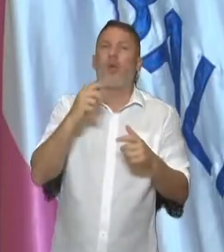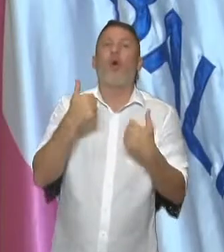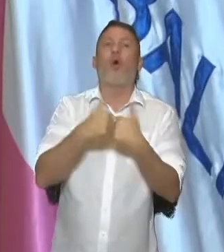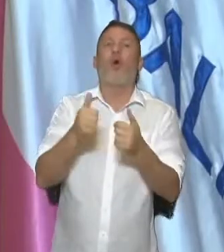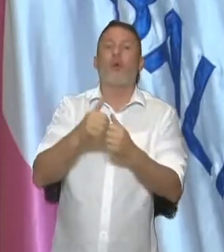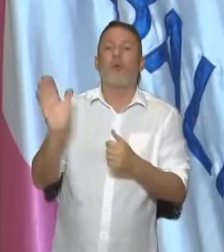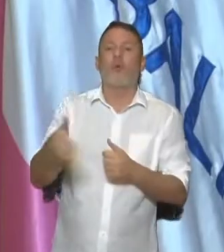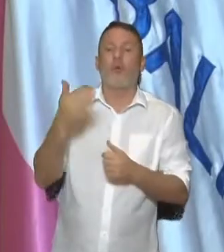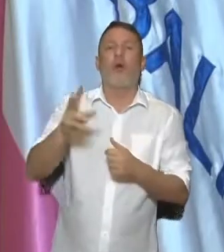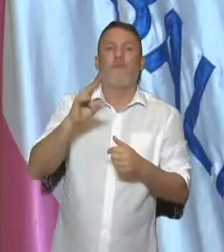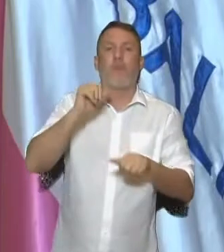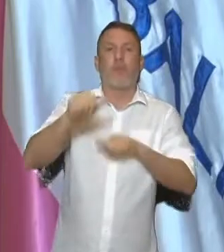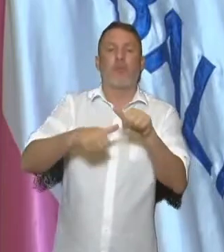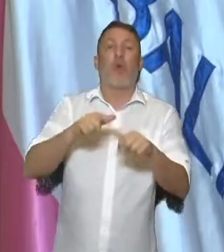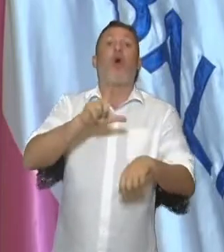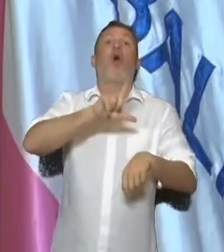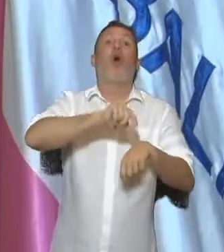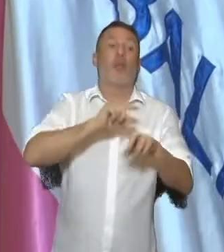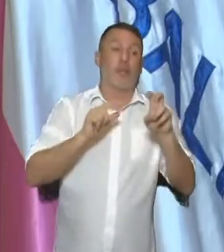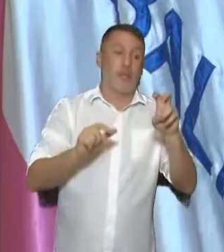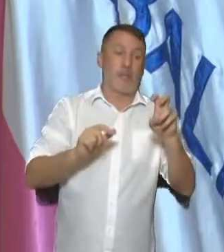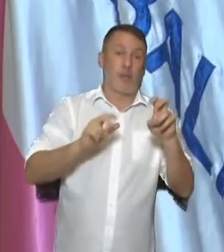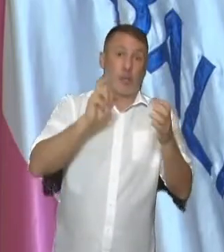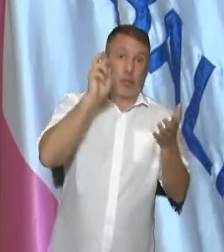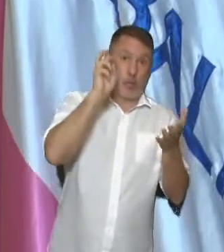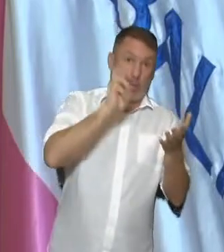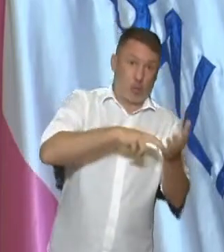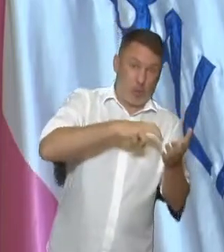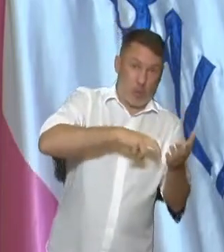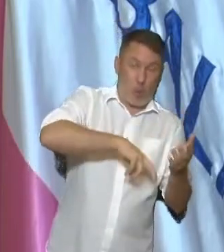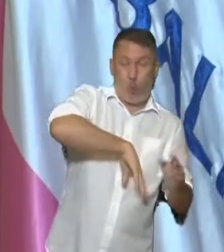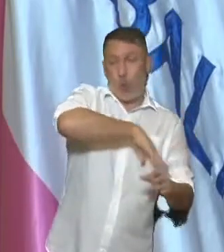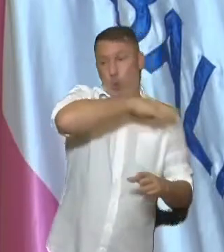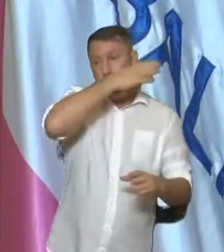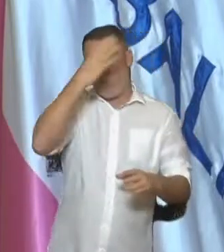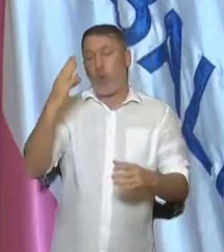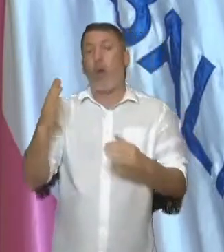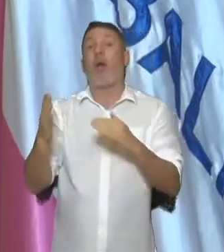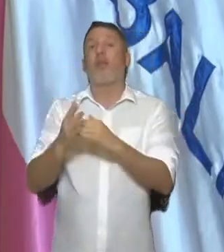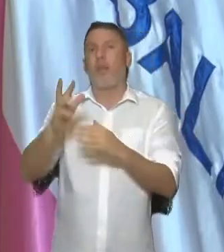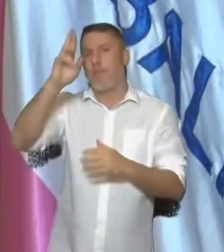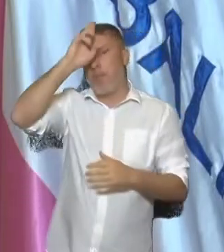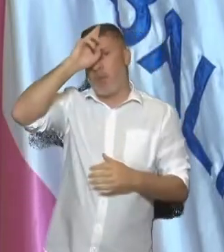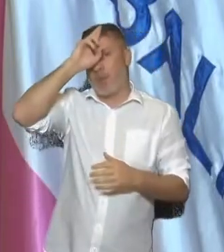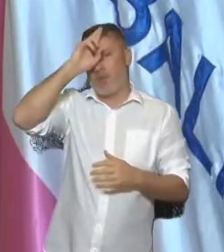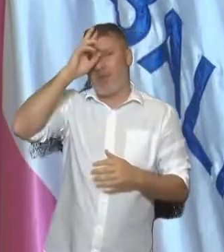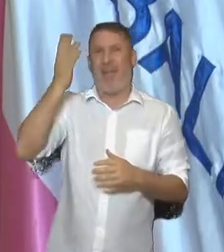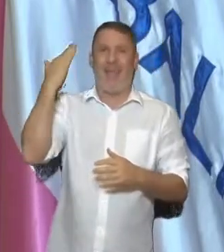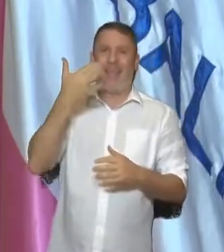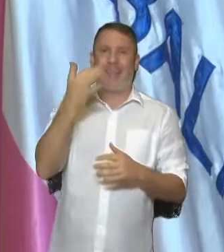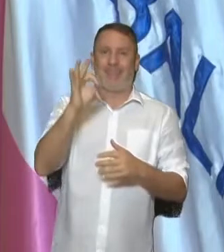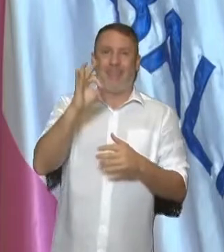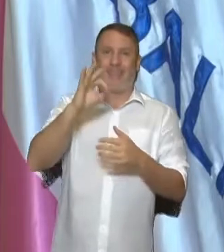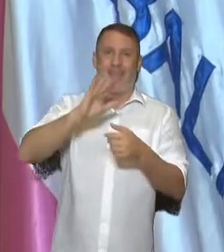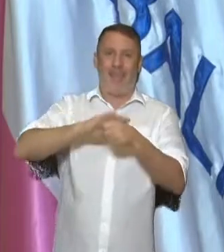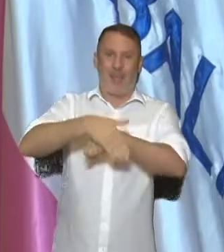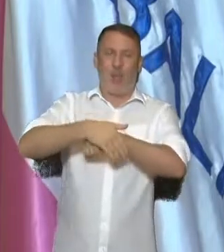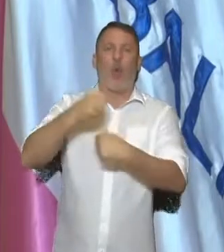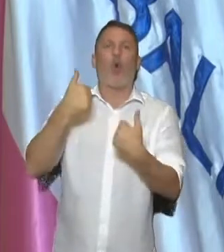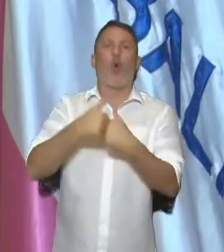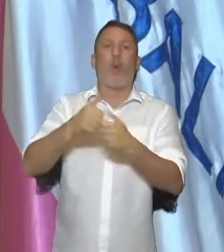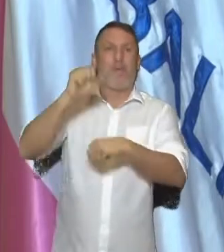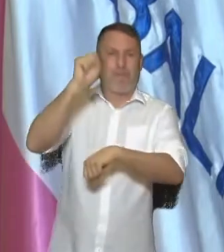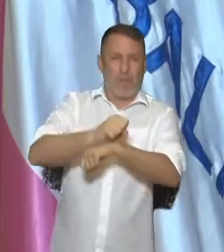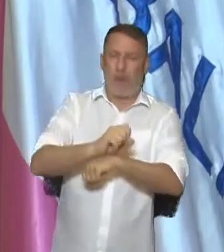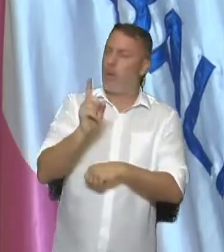que passa a funcionar de 5 horas da manhã até a meia-noite. Não mais as 10 horas da noite, e sim a meia-noite. Não mais as 22